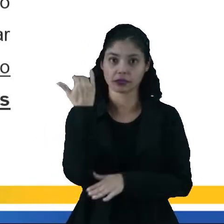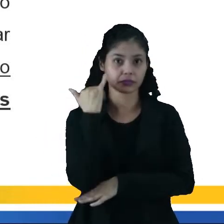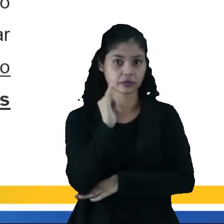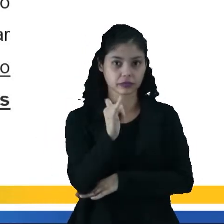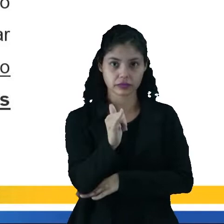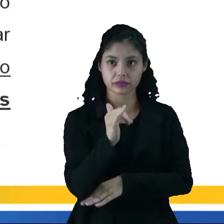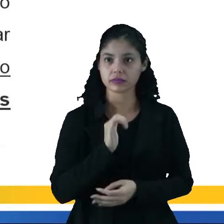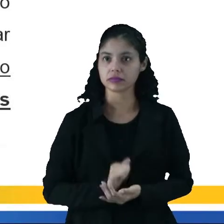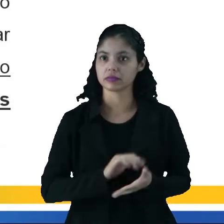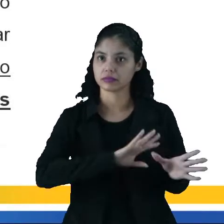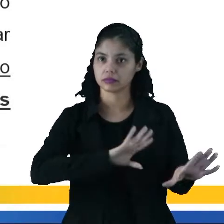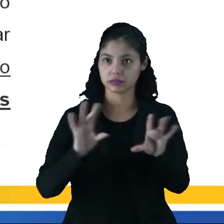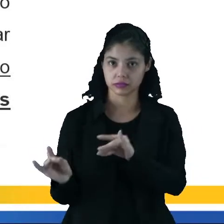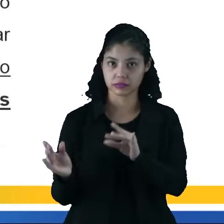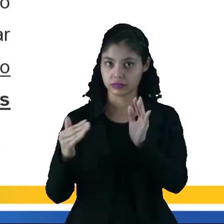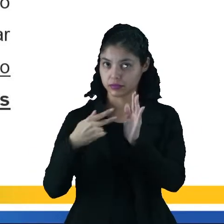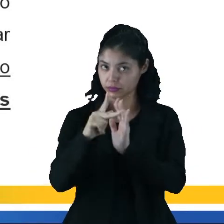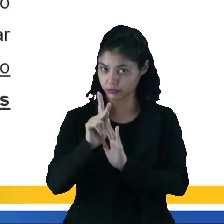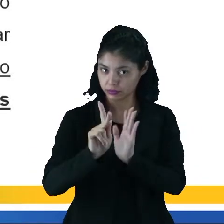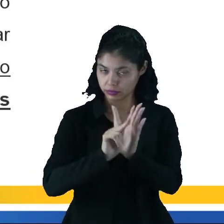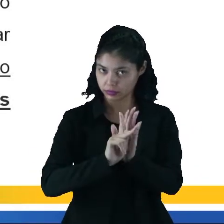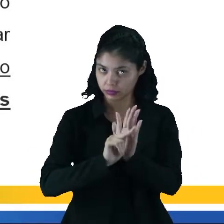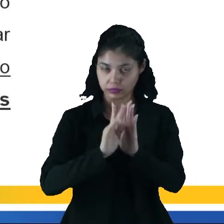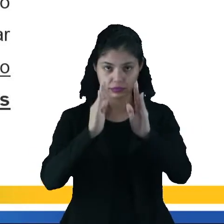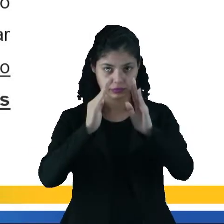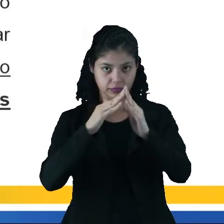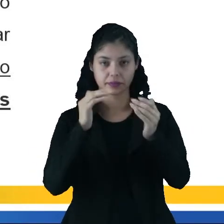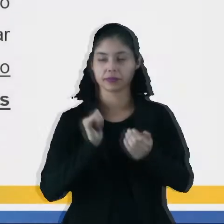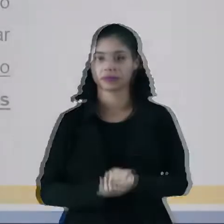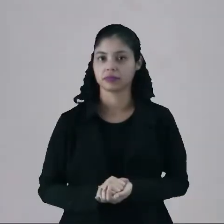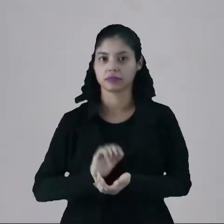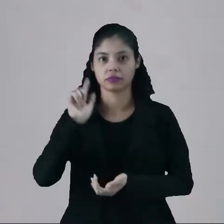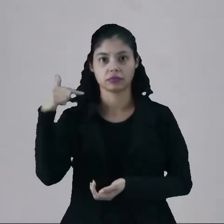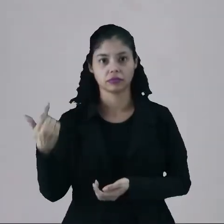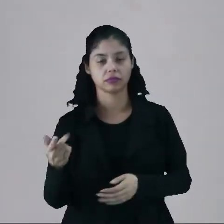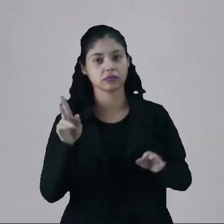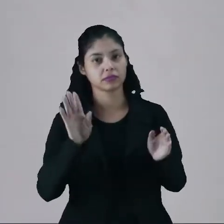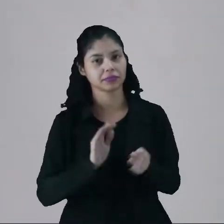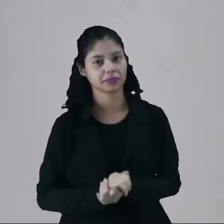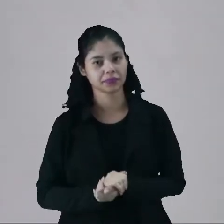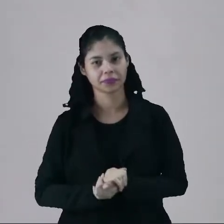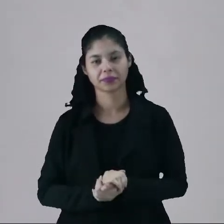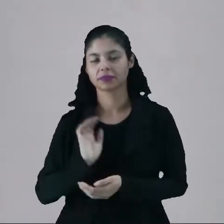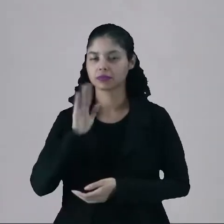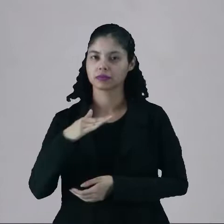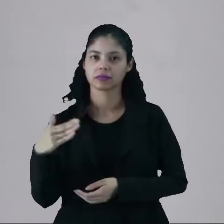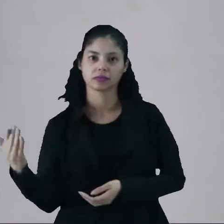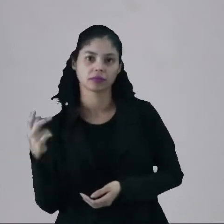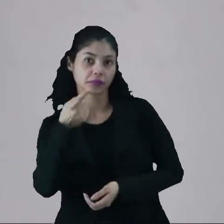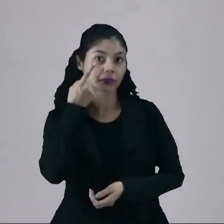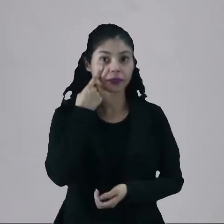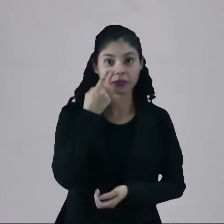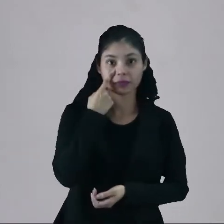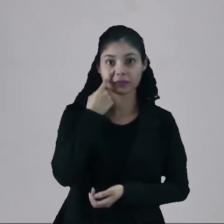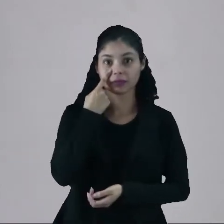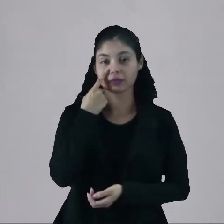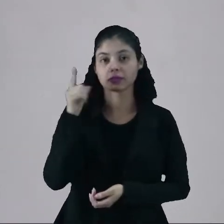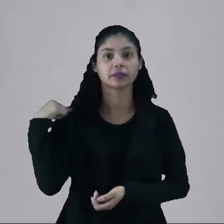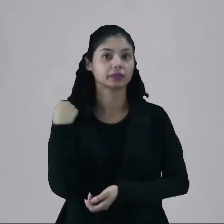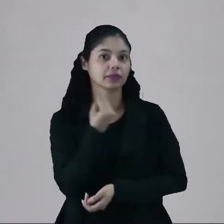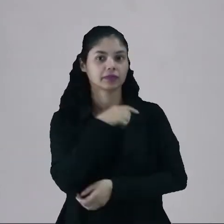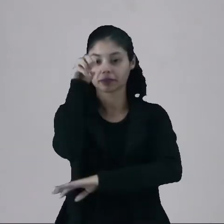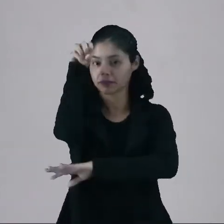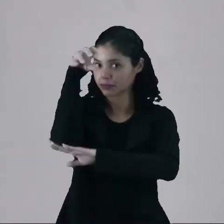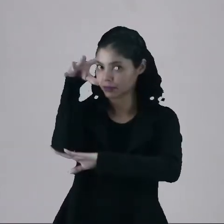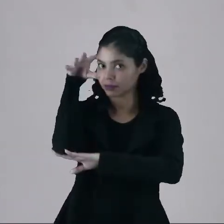energia. Que é levada até a sua casa. Em outras palavras, quando a gente olha para a